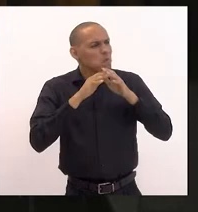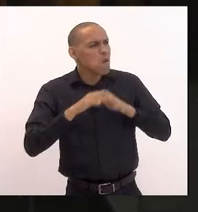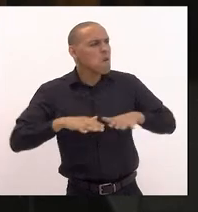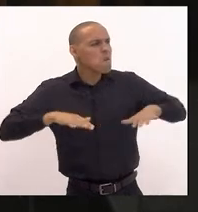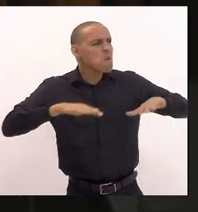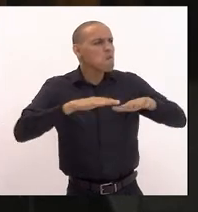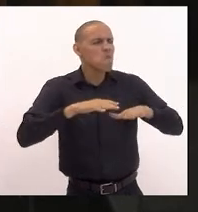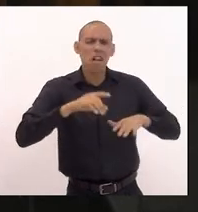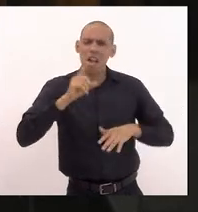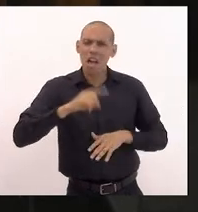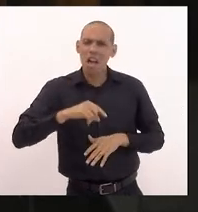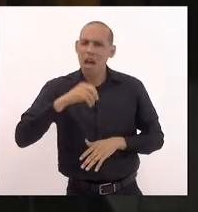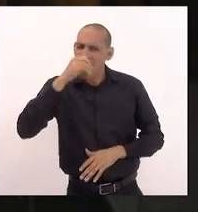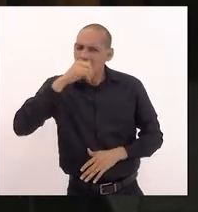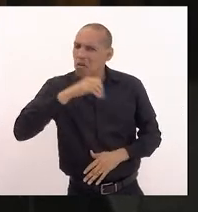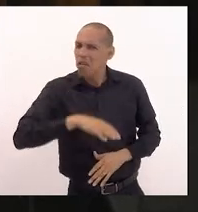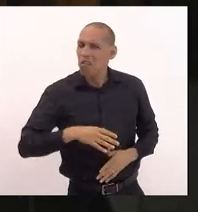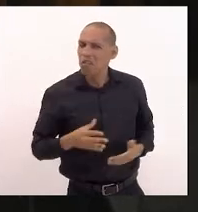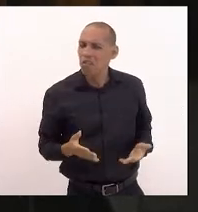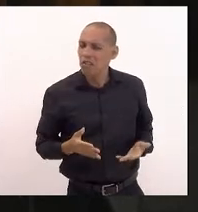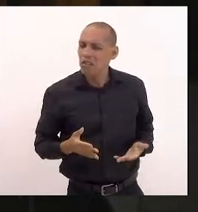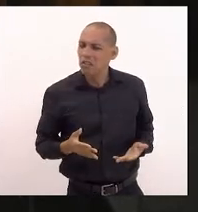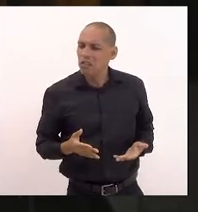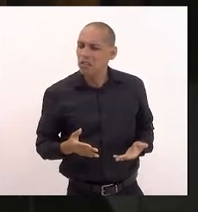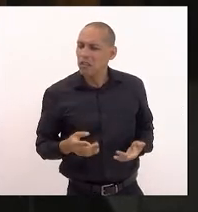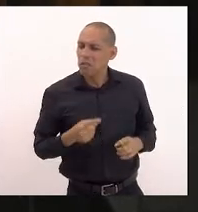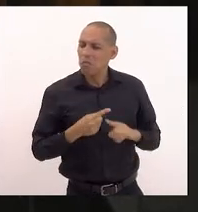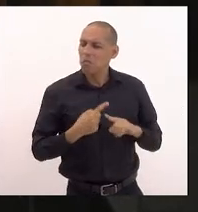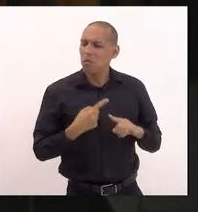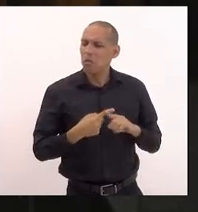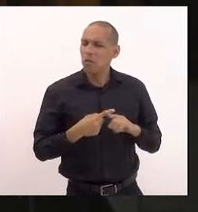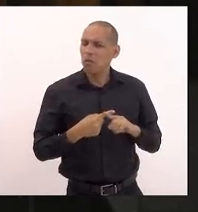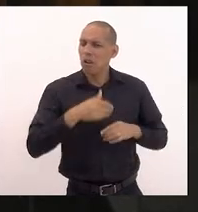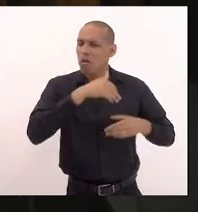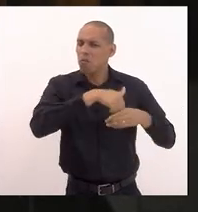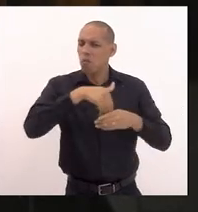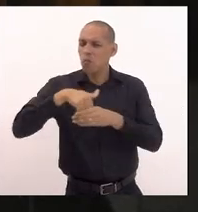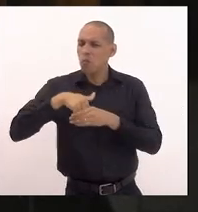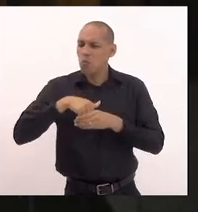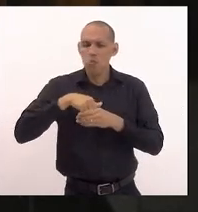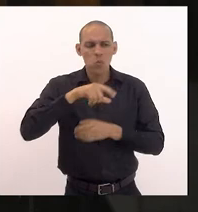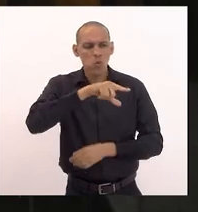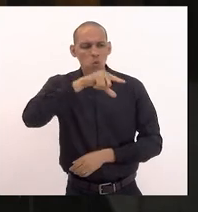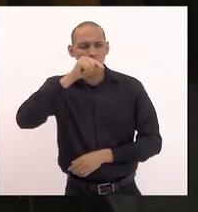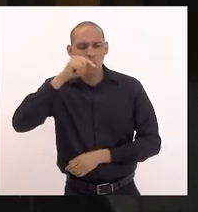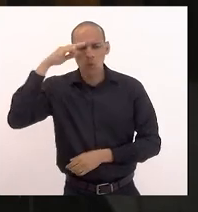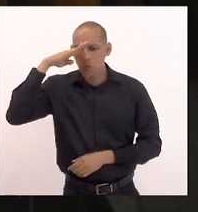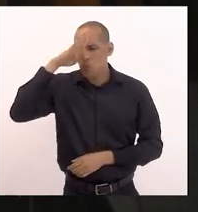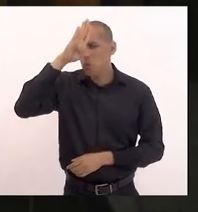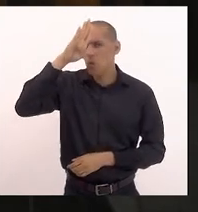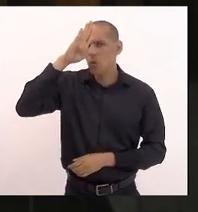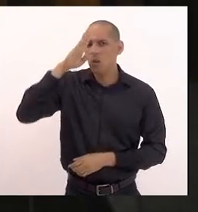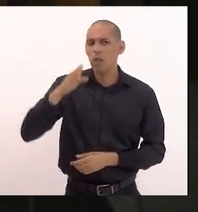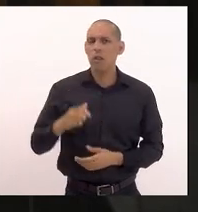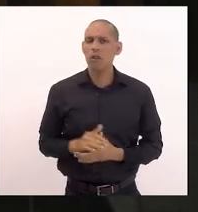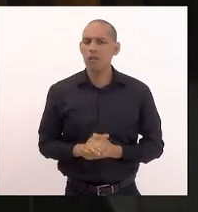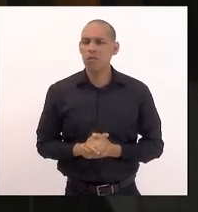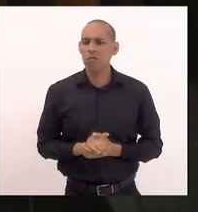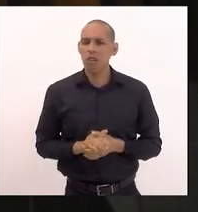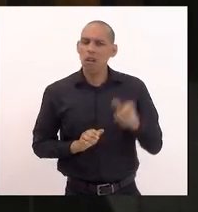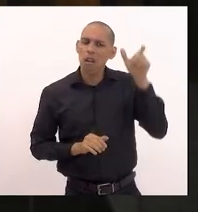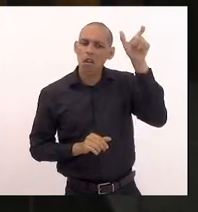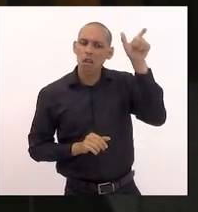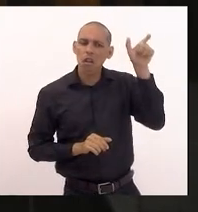exacerbado a partir da eleição do Bolsonaro e o Bolsonaro passou